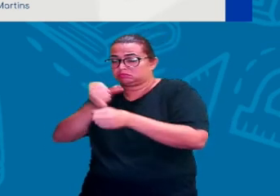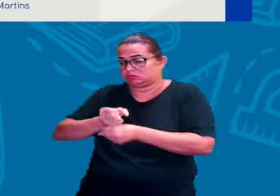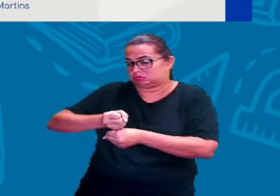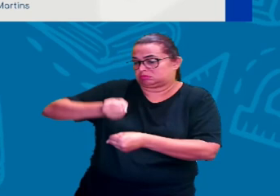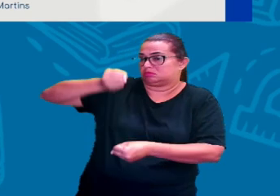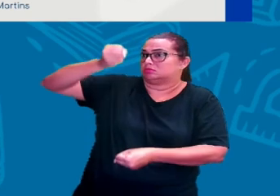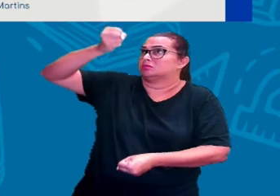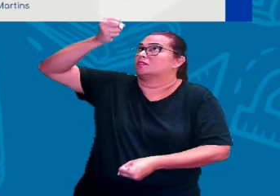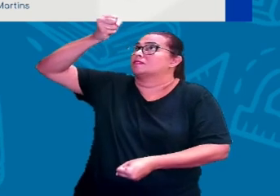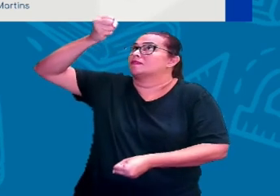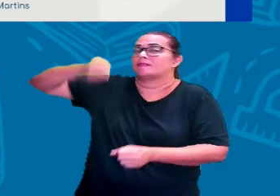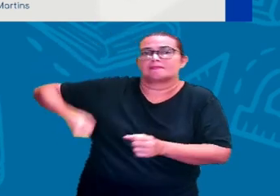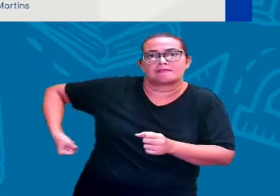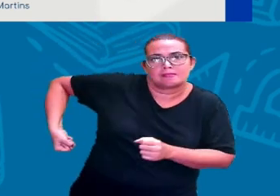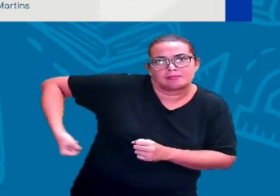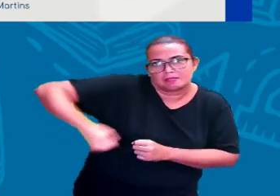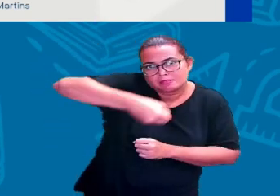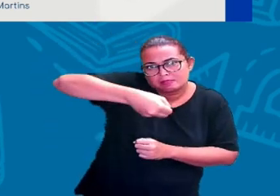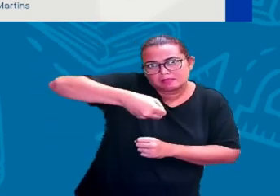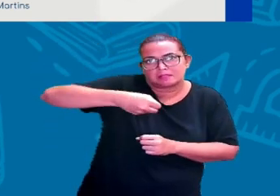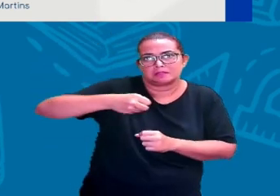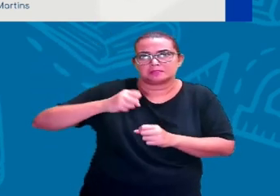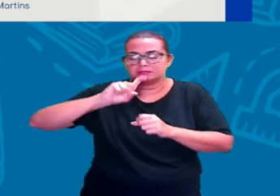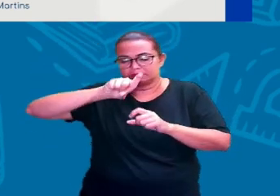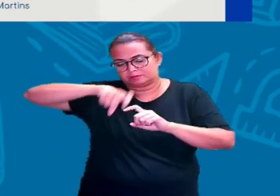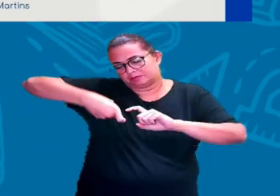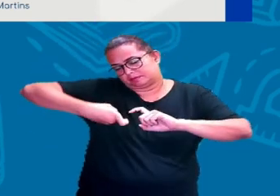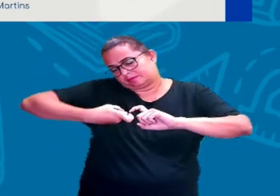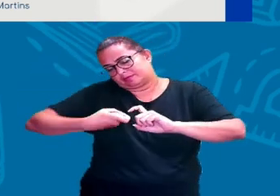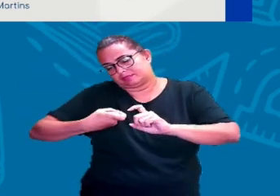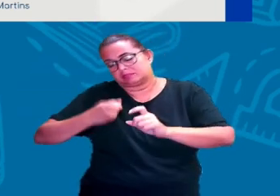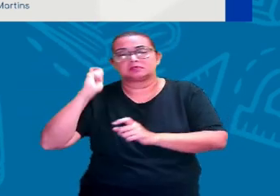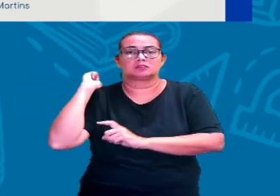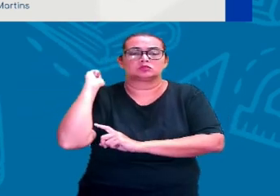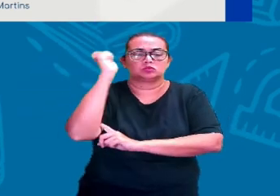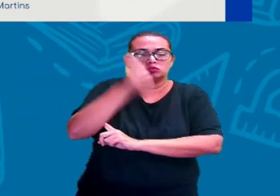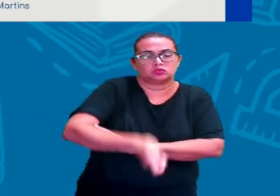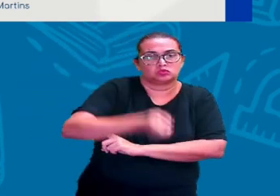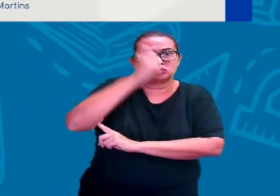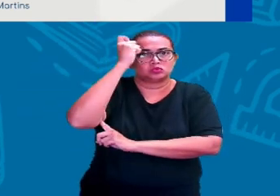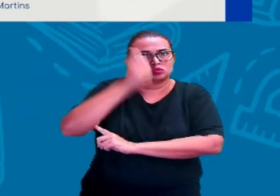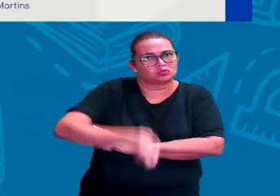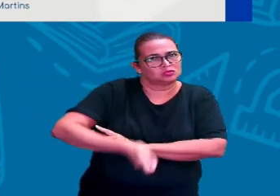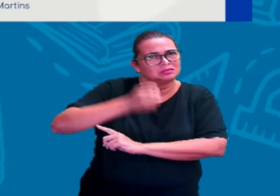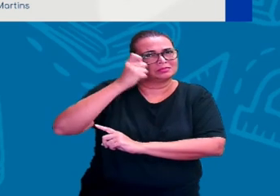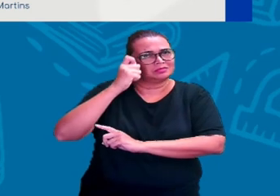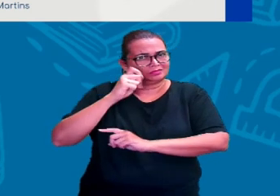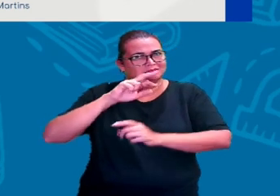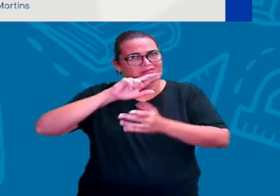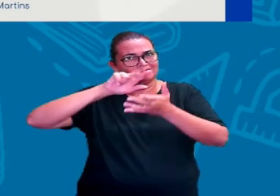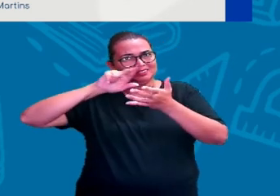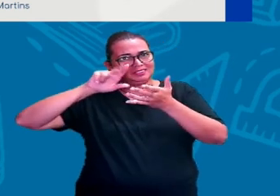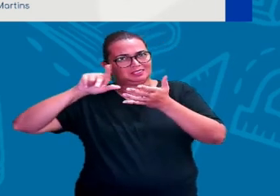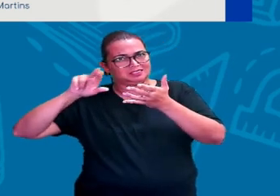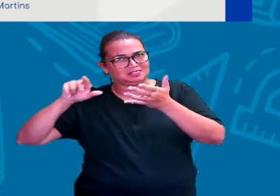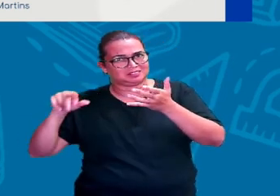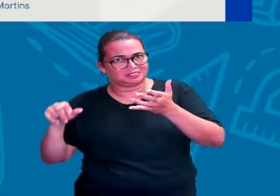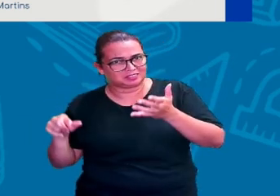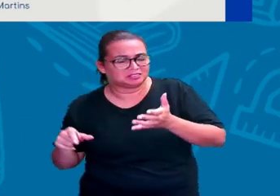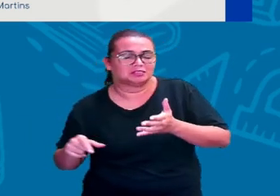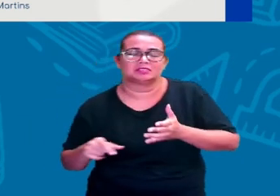verem. Flechas, anzóis. Então, sem muita sofisticação, como eu já falei, na técnica de construção dessas